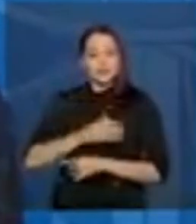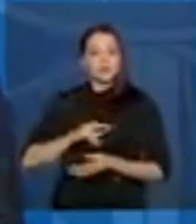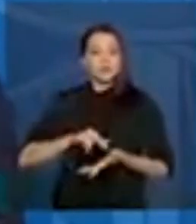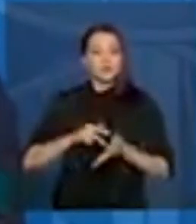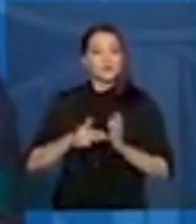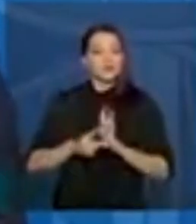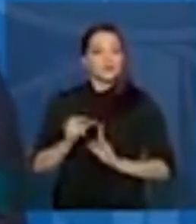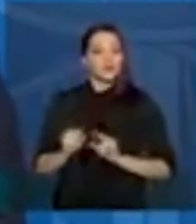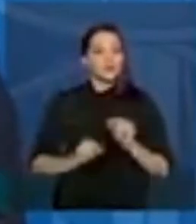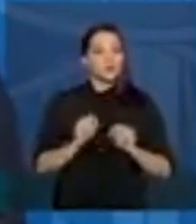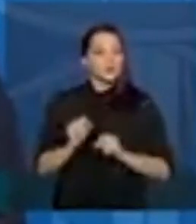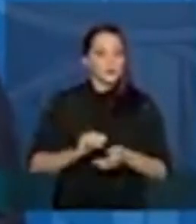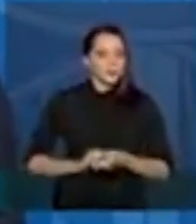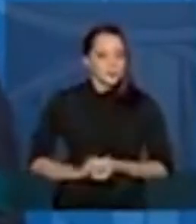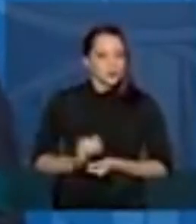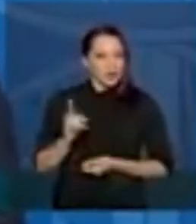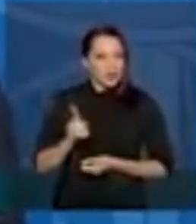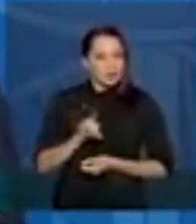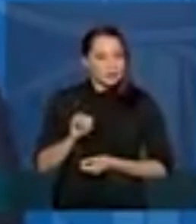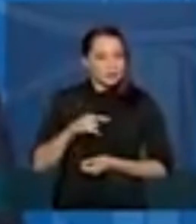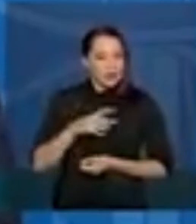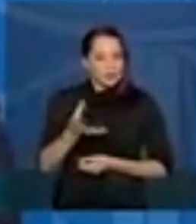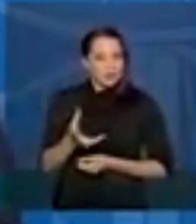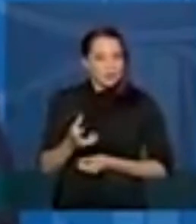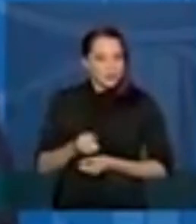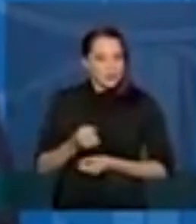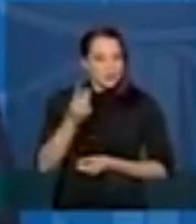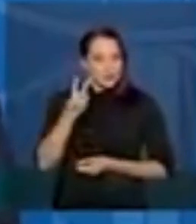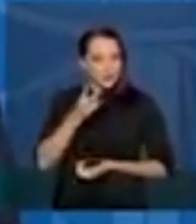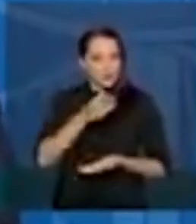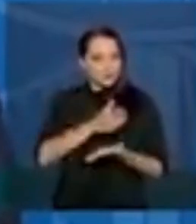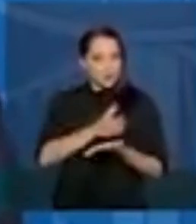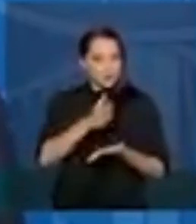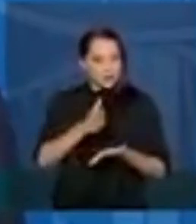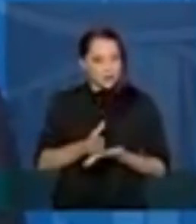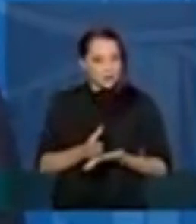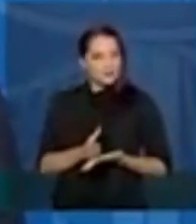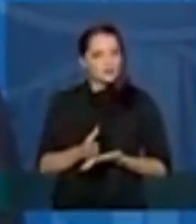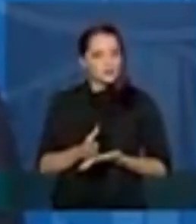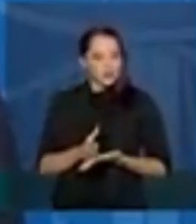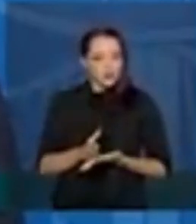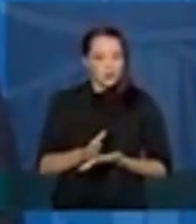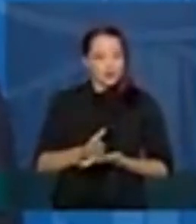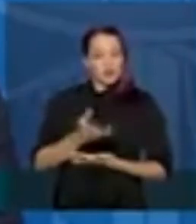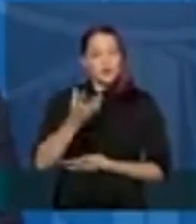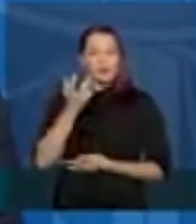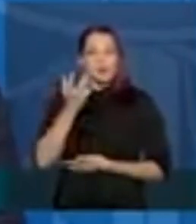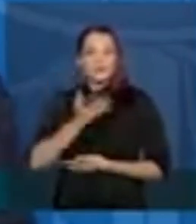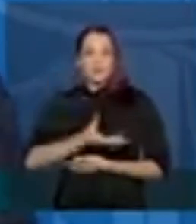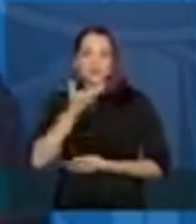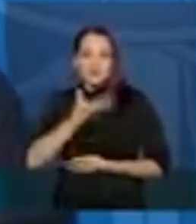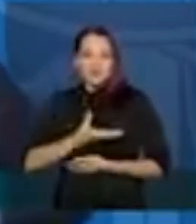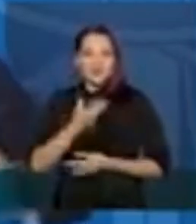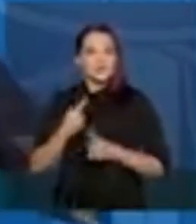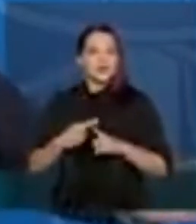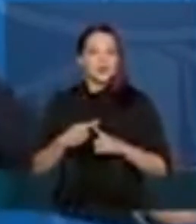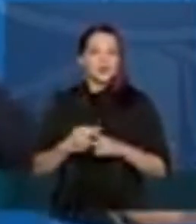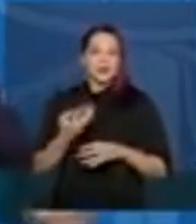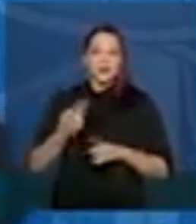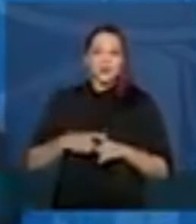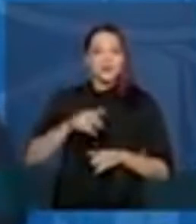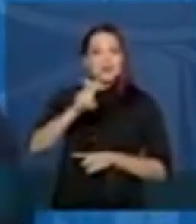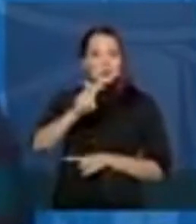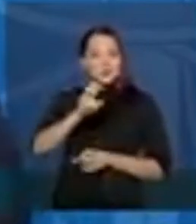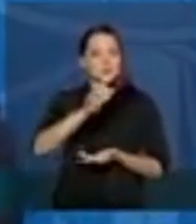significa isso? Eles receberão duas parcelas em dezembro. Por quê? Porque são